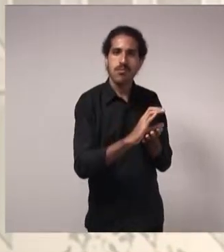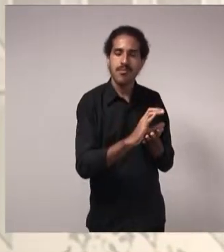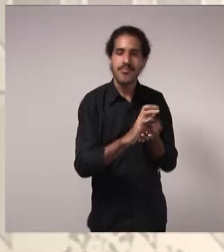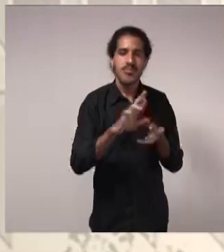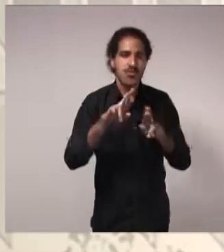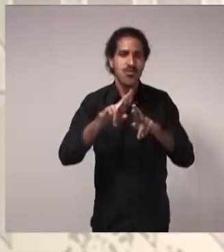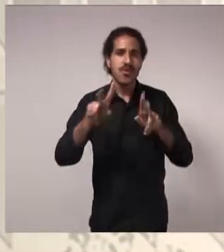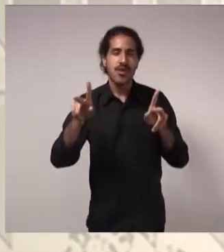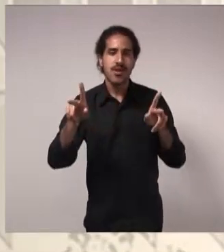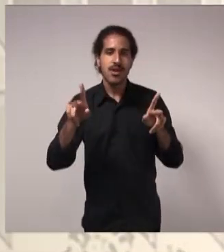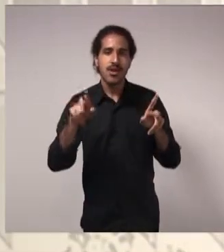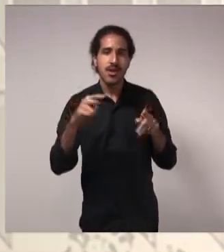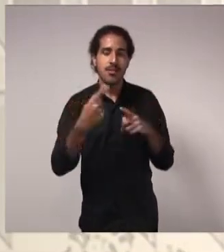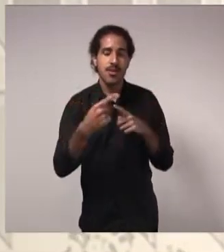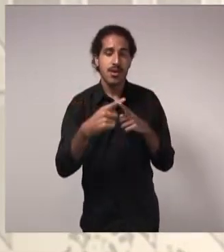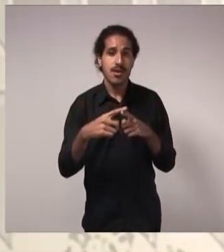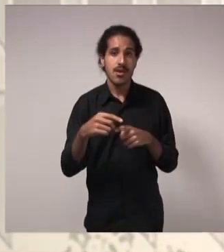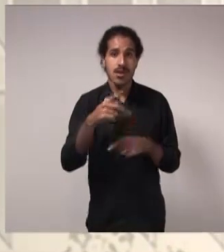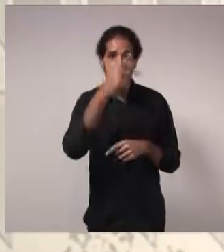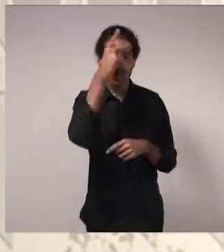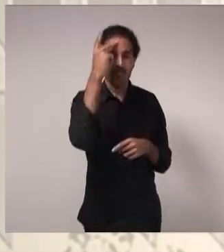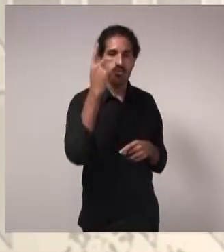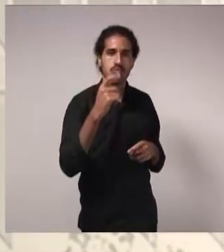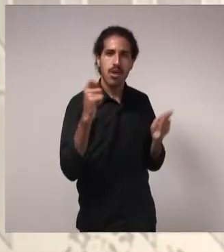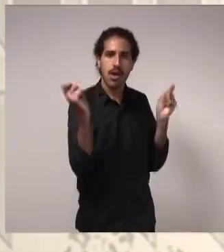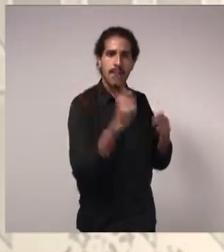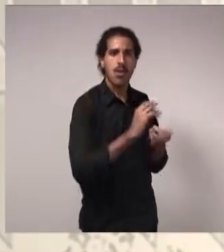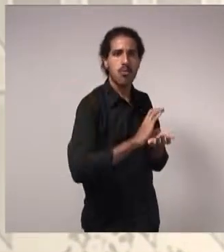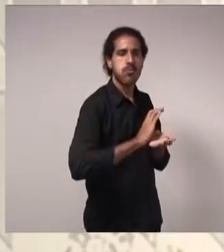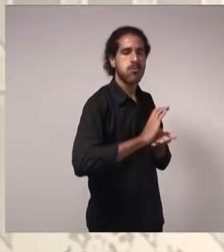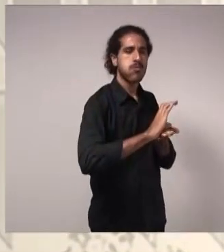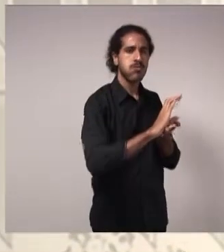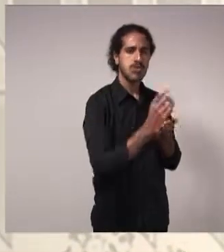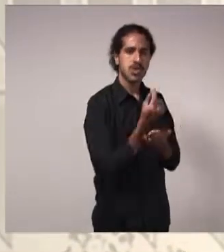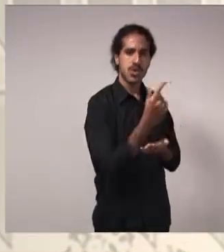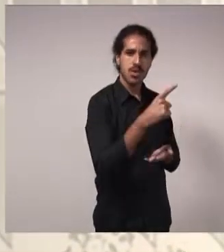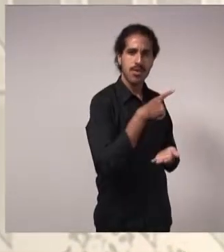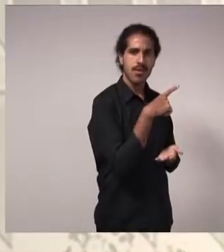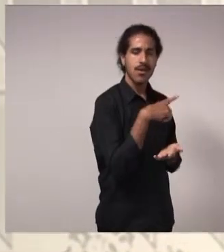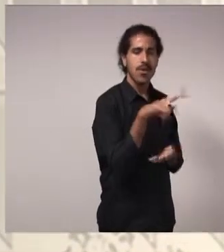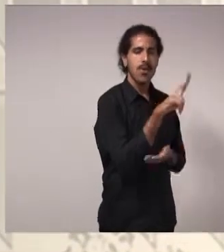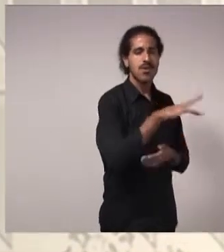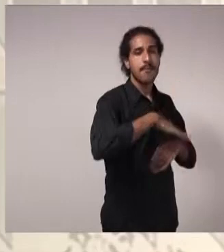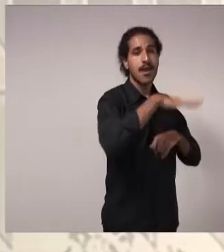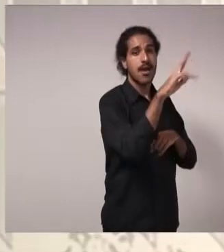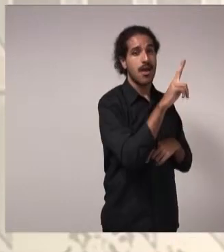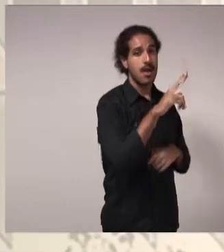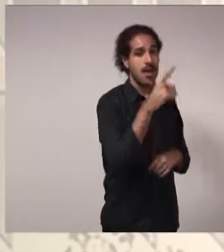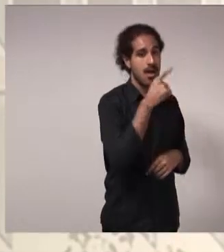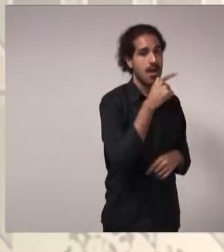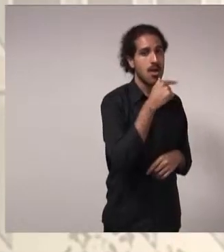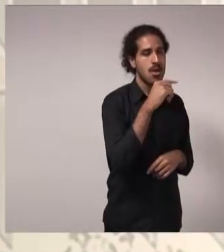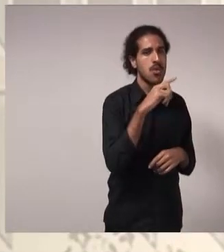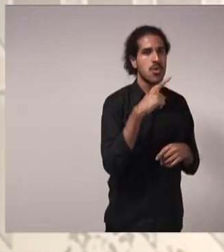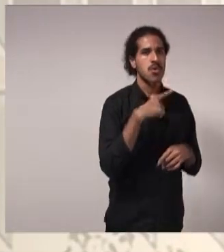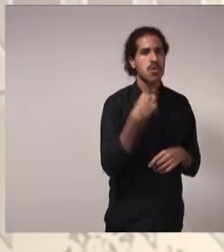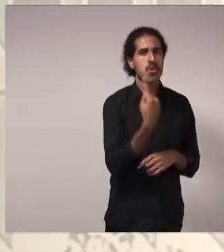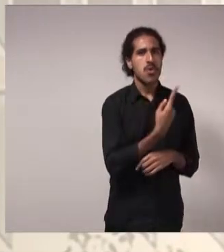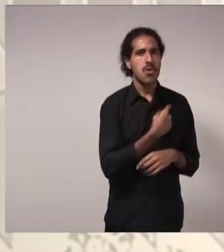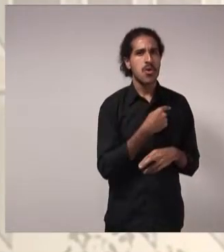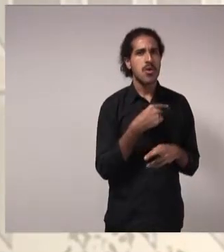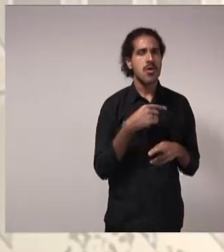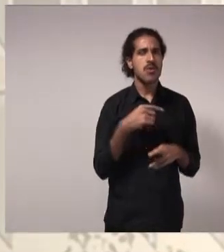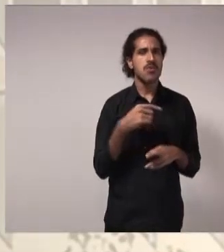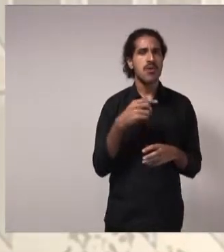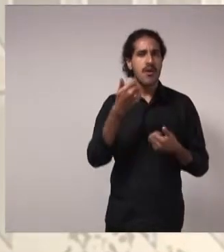afeta o consumo de água. Quanto maior o seu poder aquisitivo, maior o seu consumo de água. Então, a gente analisou também regiões de renda